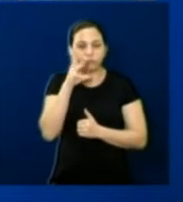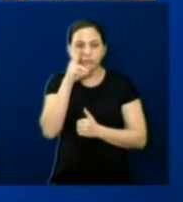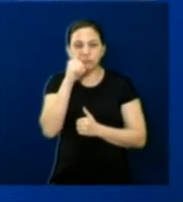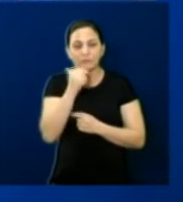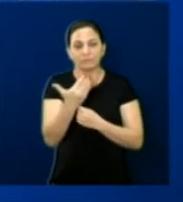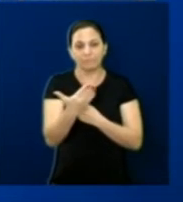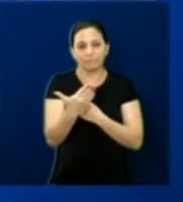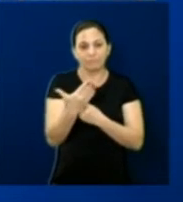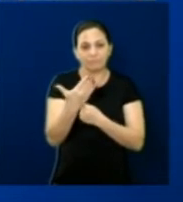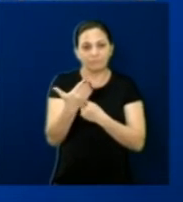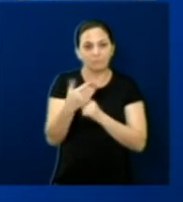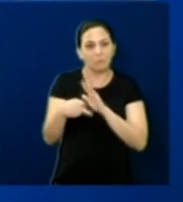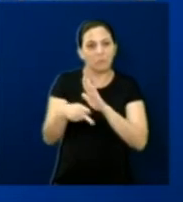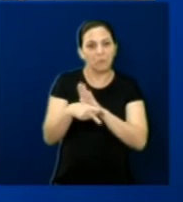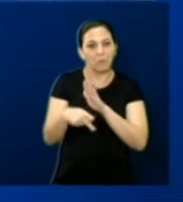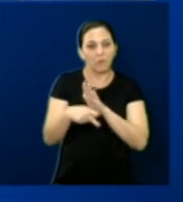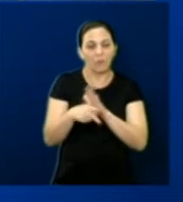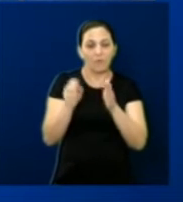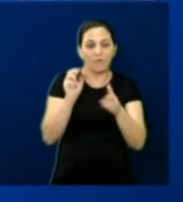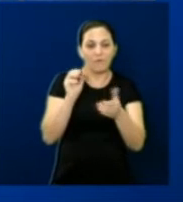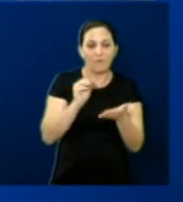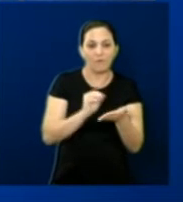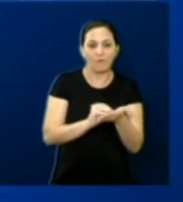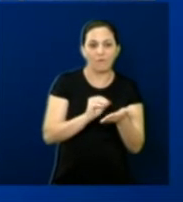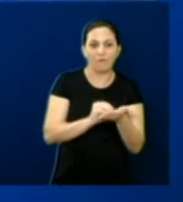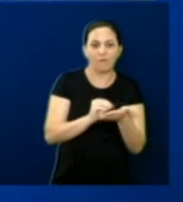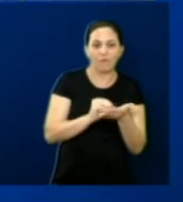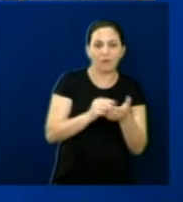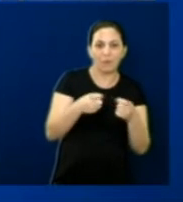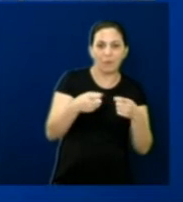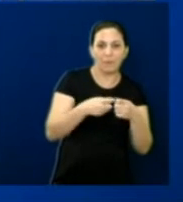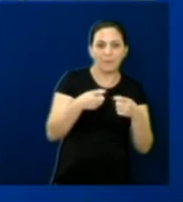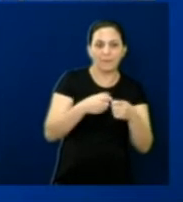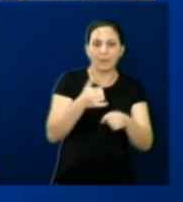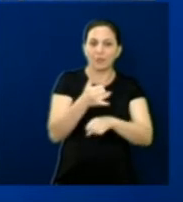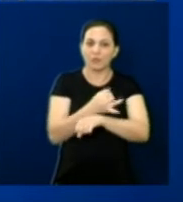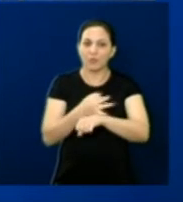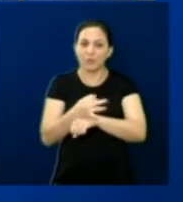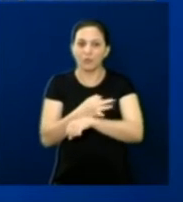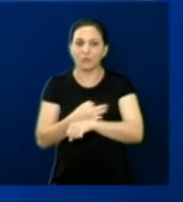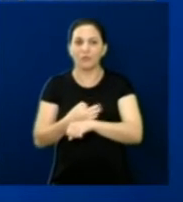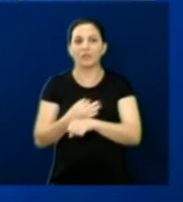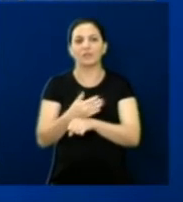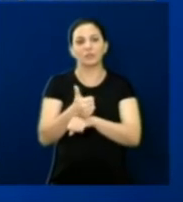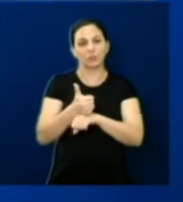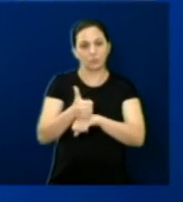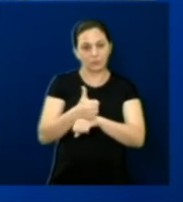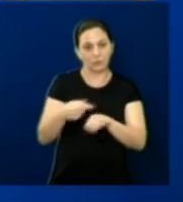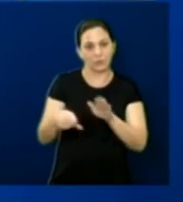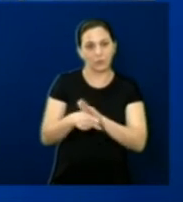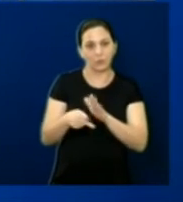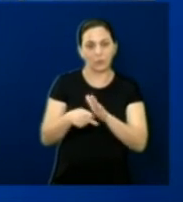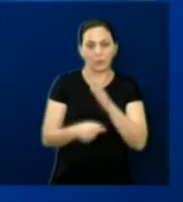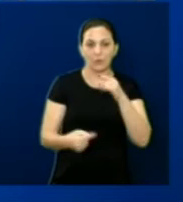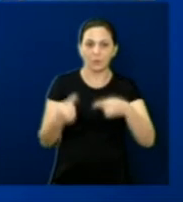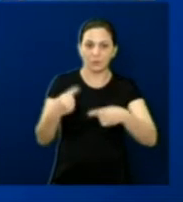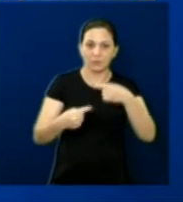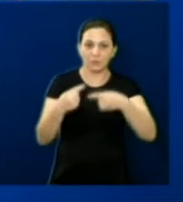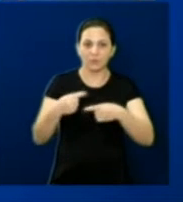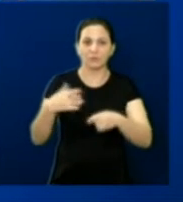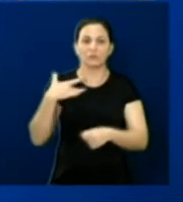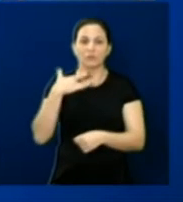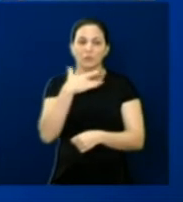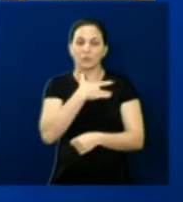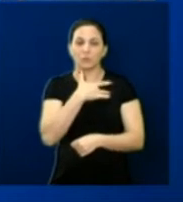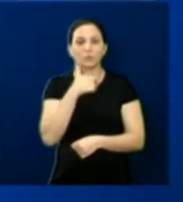problema causado pela falta de médicos em algumas unidades, principalmente no período de férias desses profissionais, a criação de políticas públicas para a saúde da